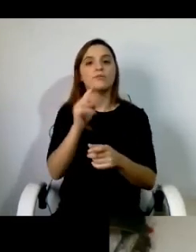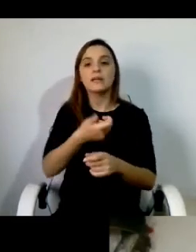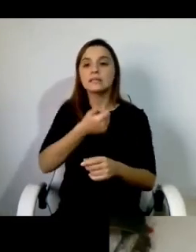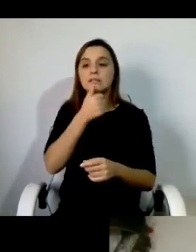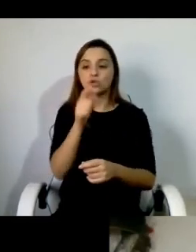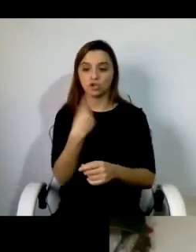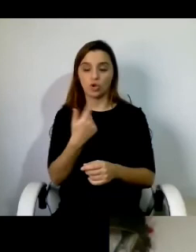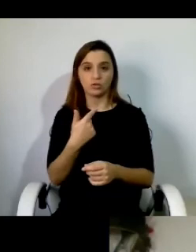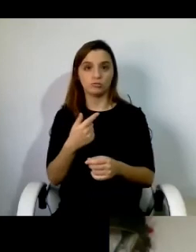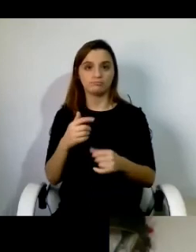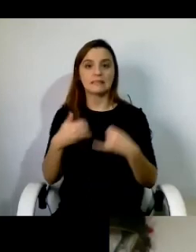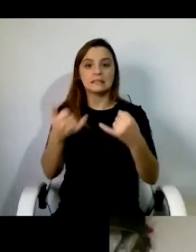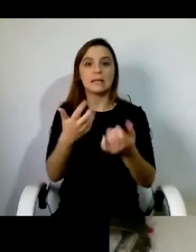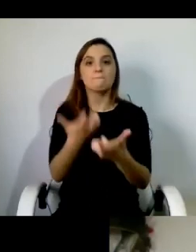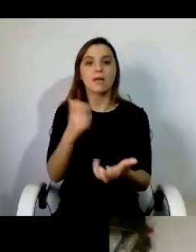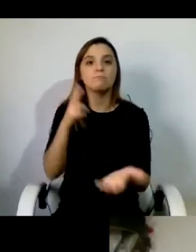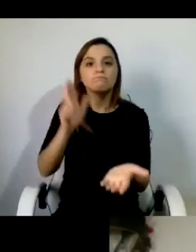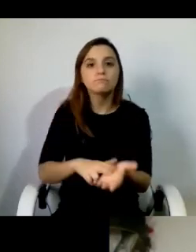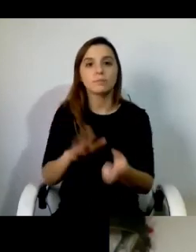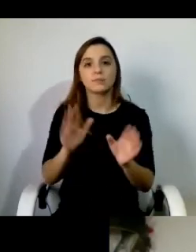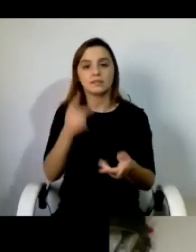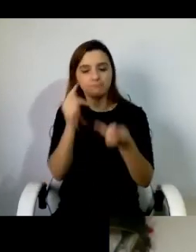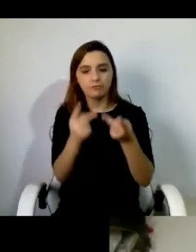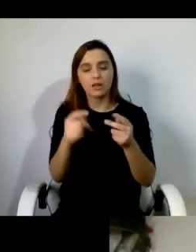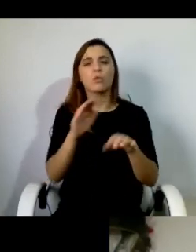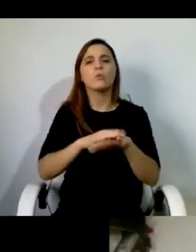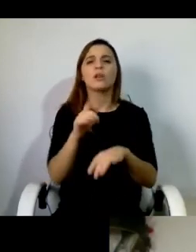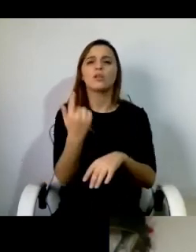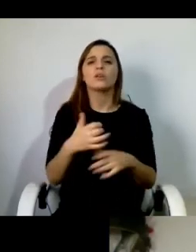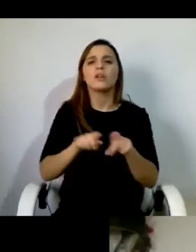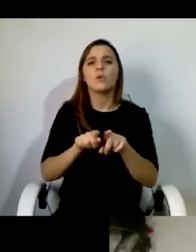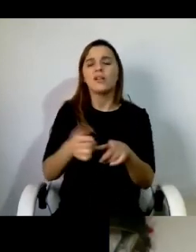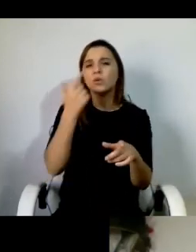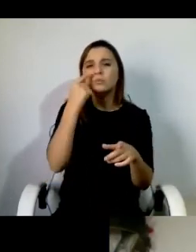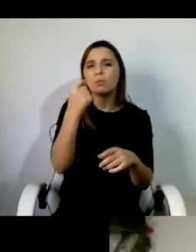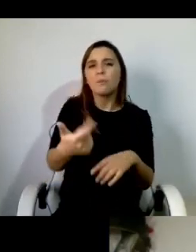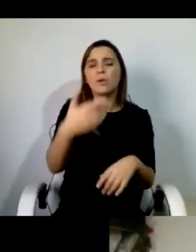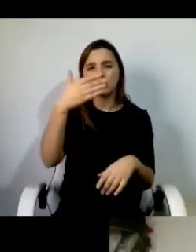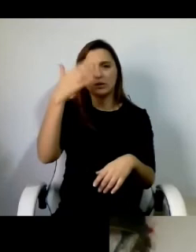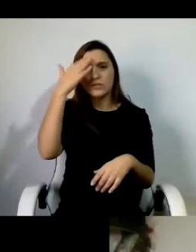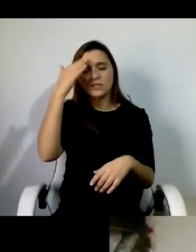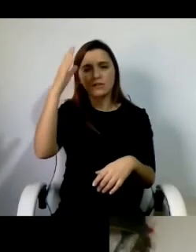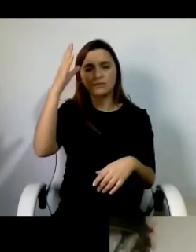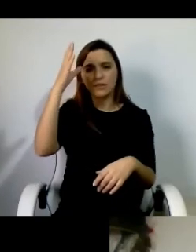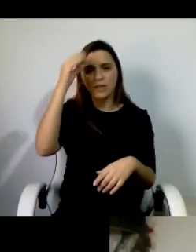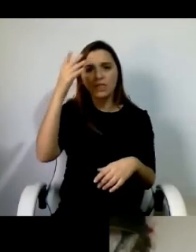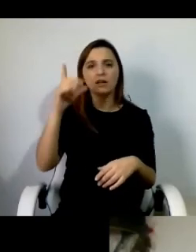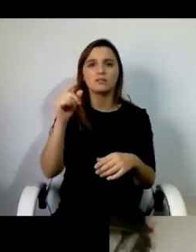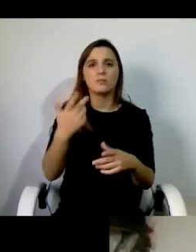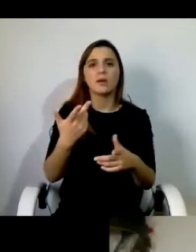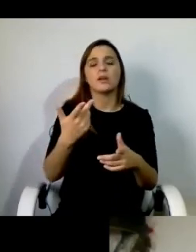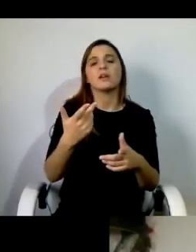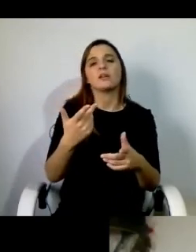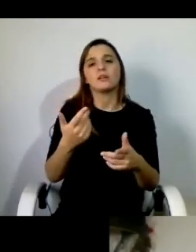e nesta matéria ainda temos muito pouco conhecimento no que há de ciência intelectual e no que ciência diz respeito mas as pessoas existem e